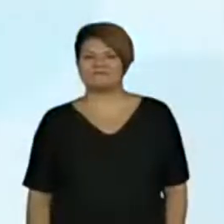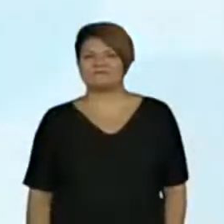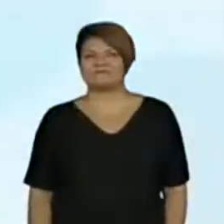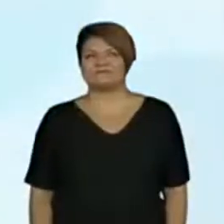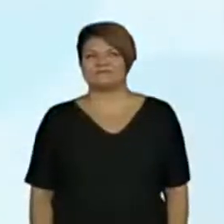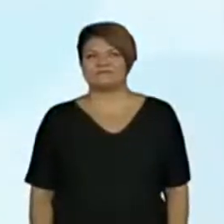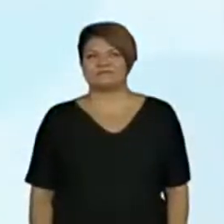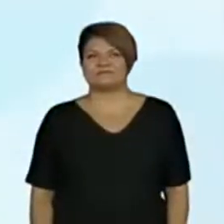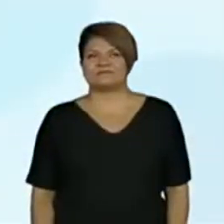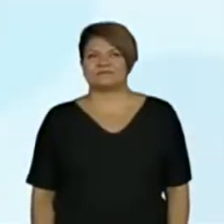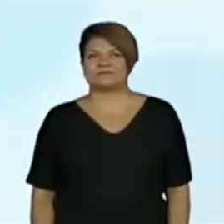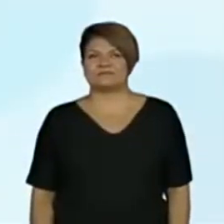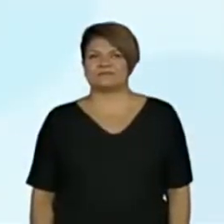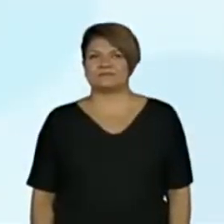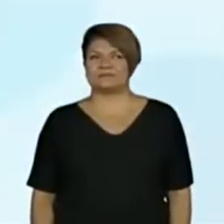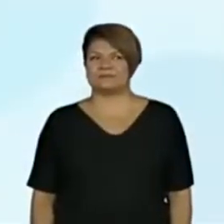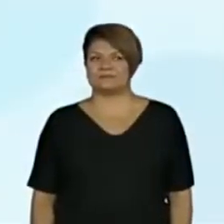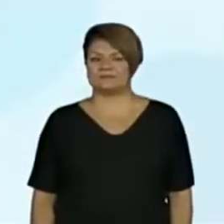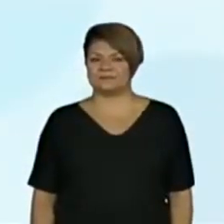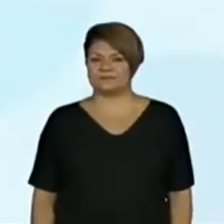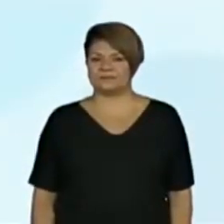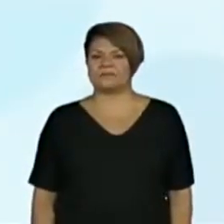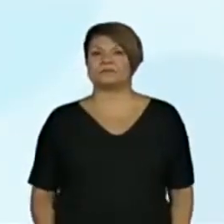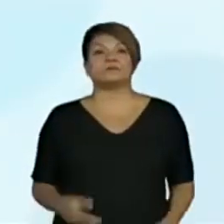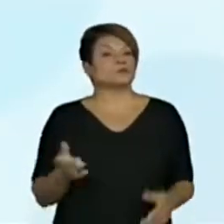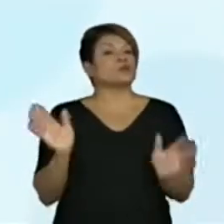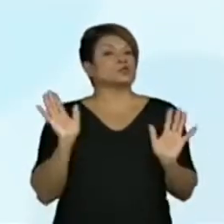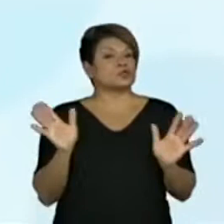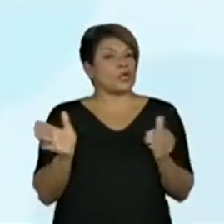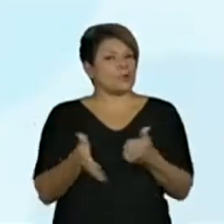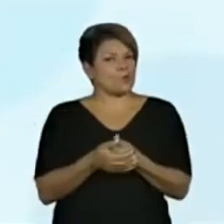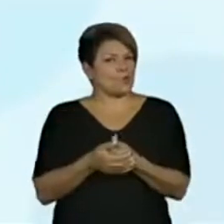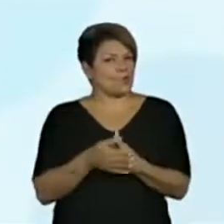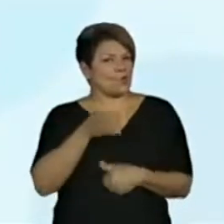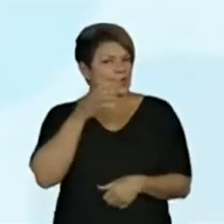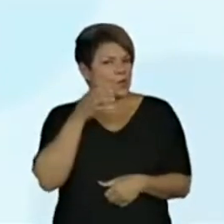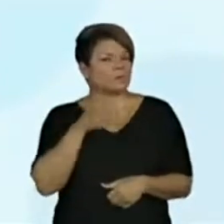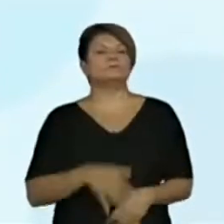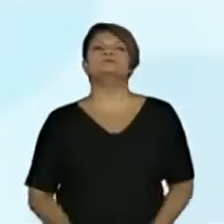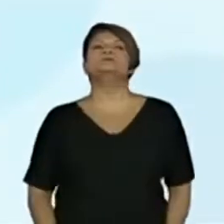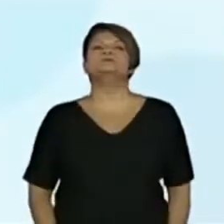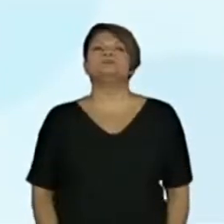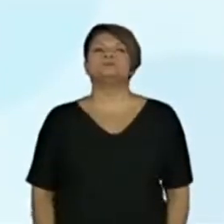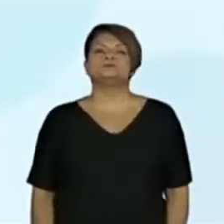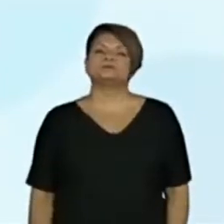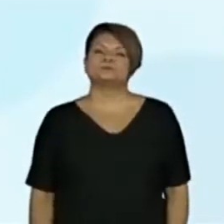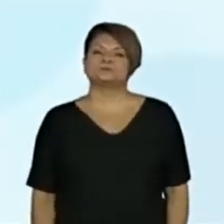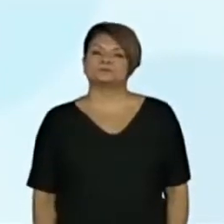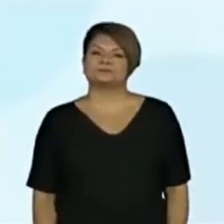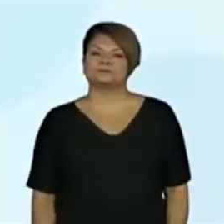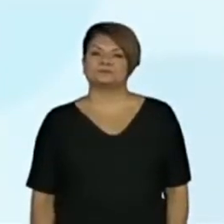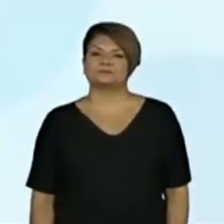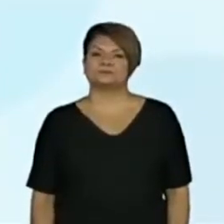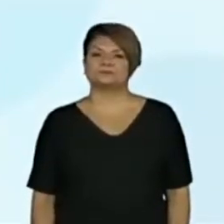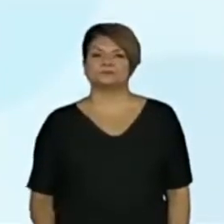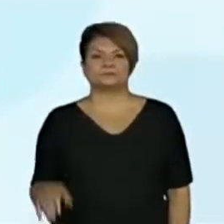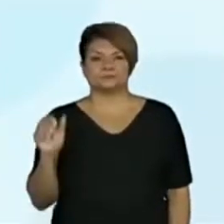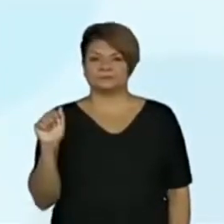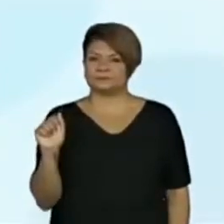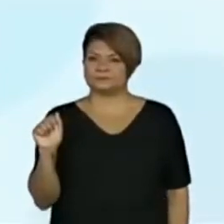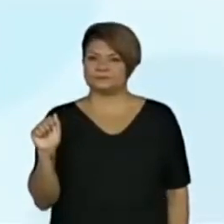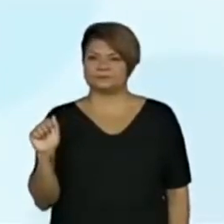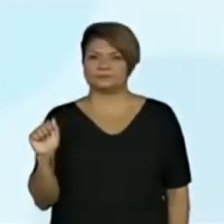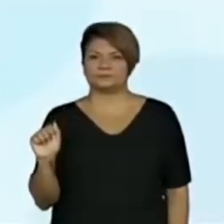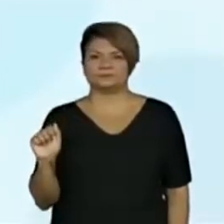Então, vamos lá esconder a letra. Letra escondida. Vamos fazer a nossa leitura? A,